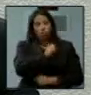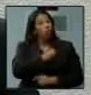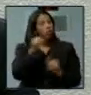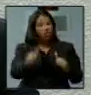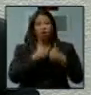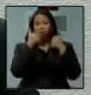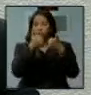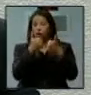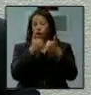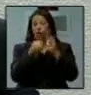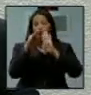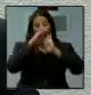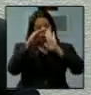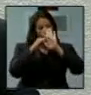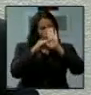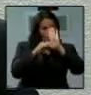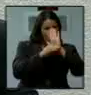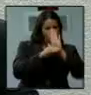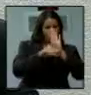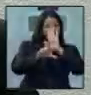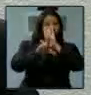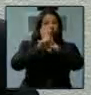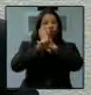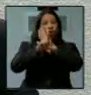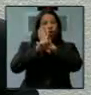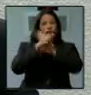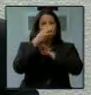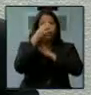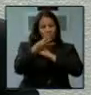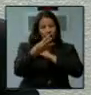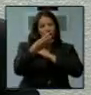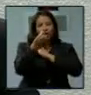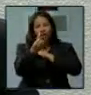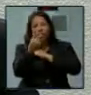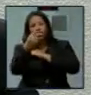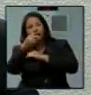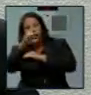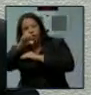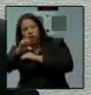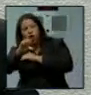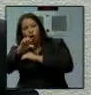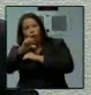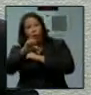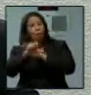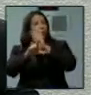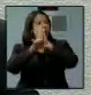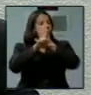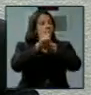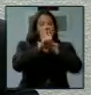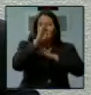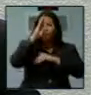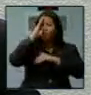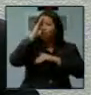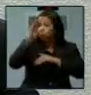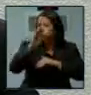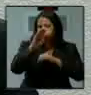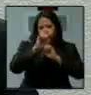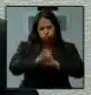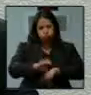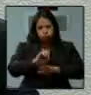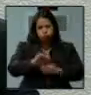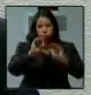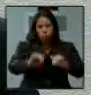projeto de lei 7639, que visa ser um autêntico marco regulatório das instituições de ensino superior